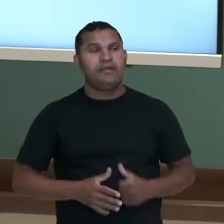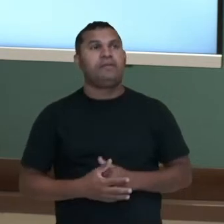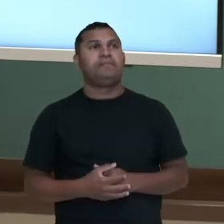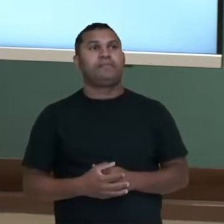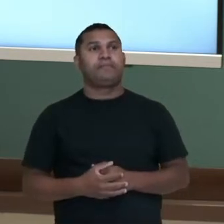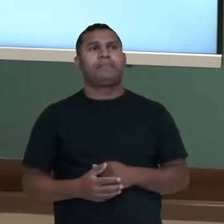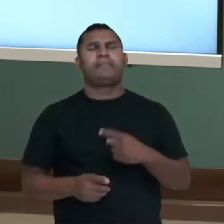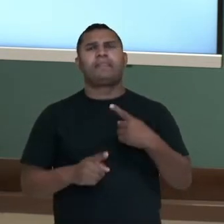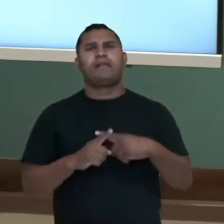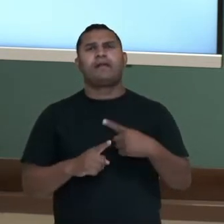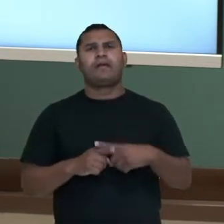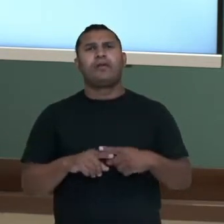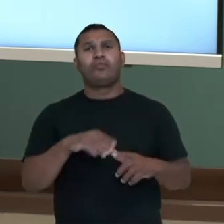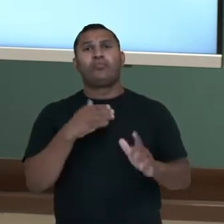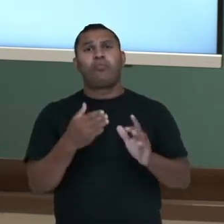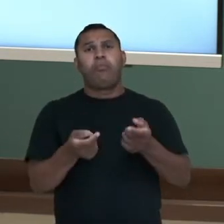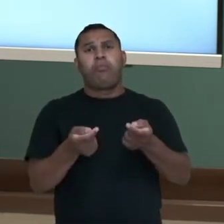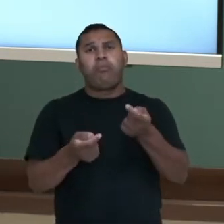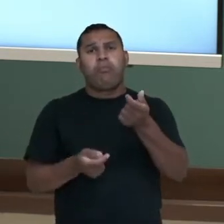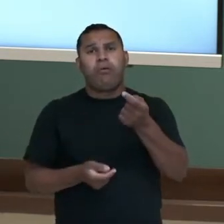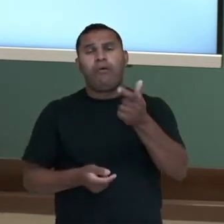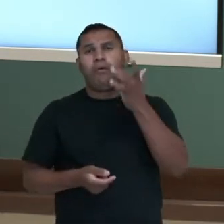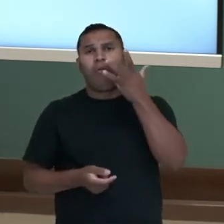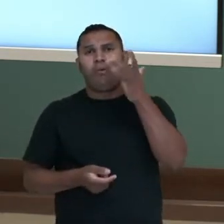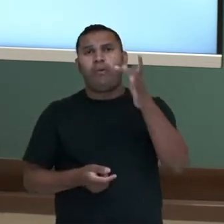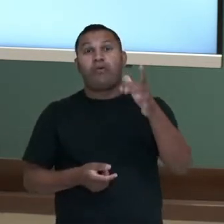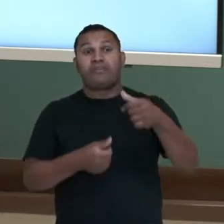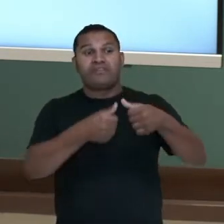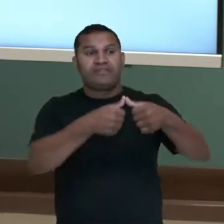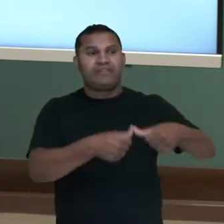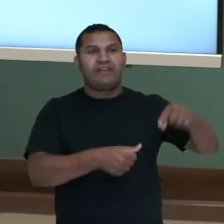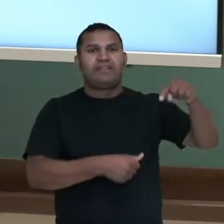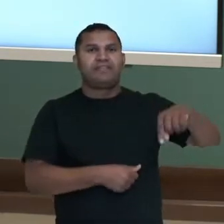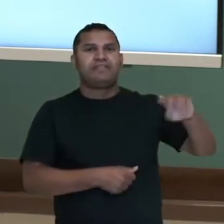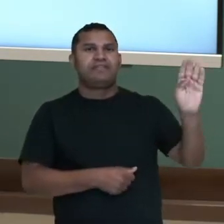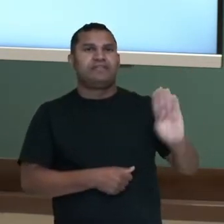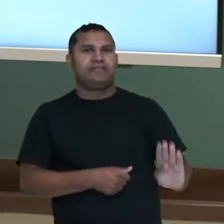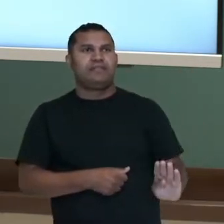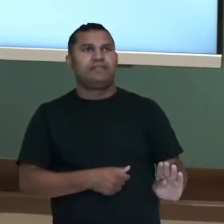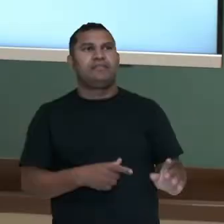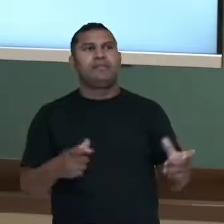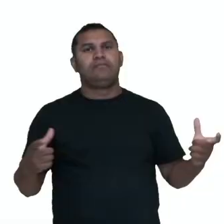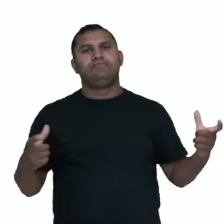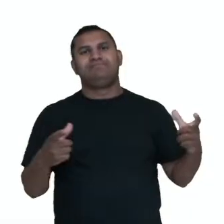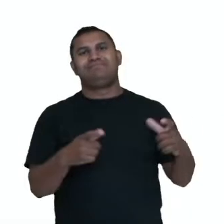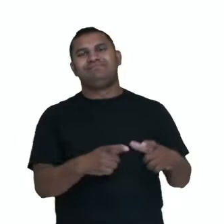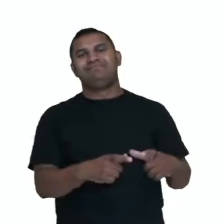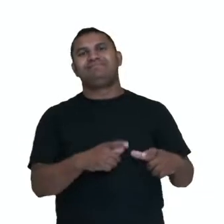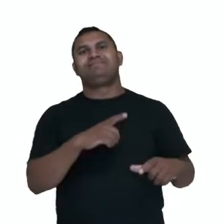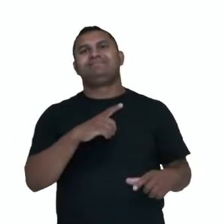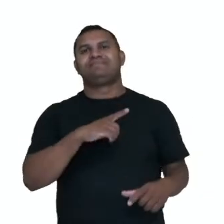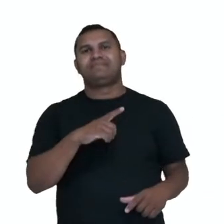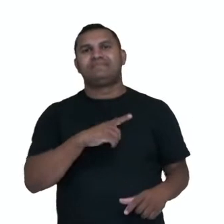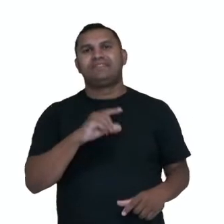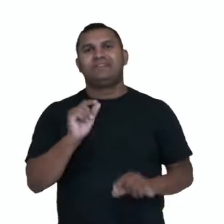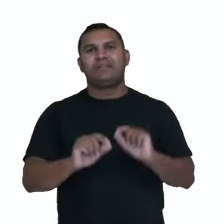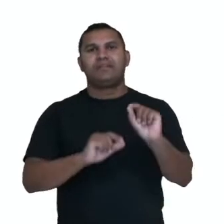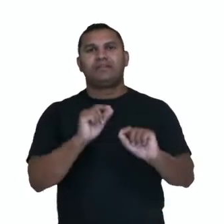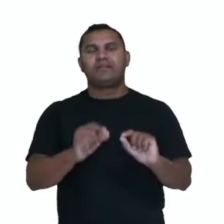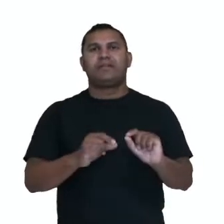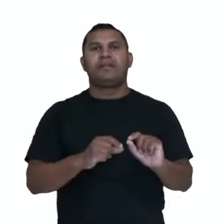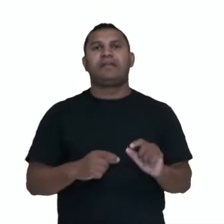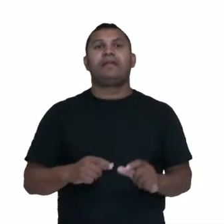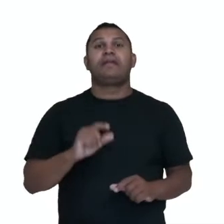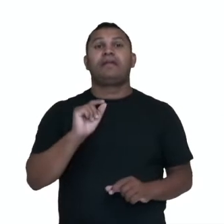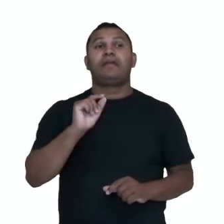O ouro que ficava aqui no Brasil é facilmente encontrado como adorno das igrejas barrocas de Minas